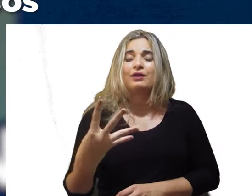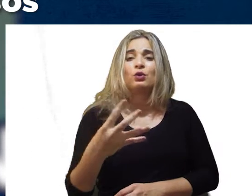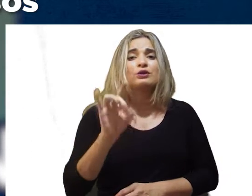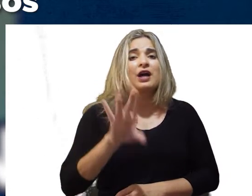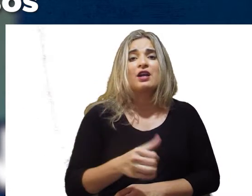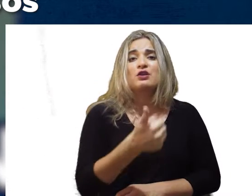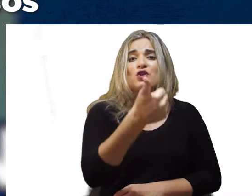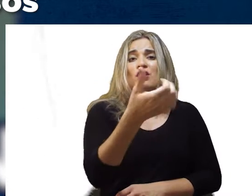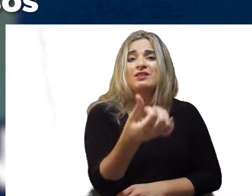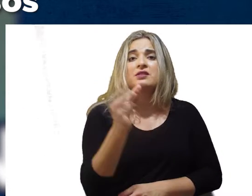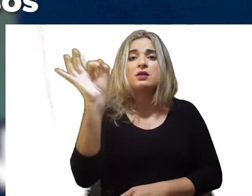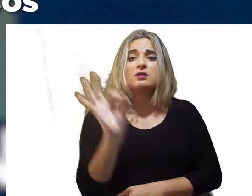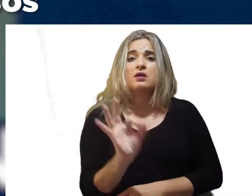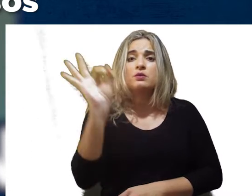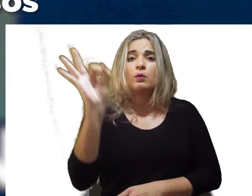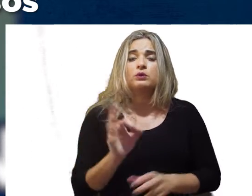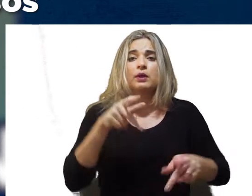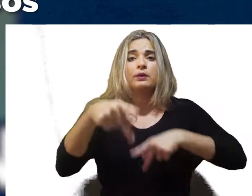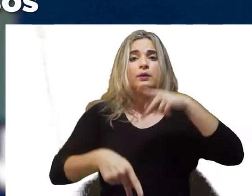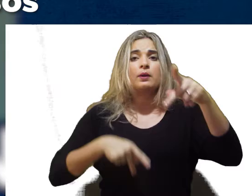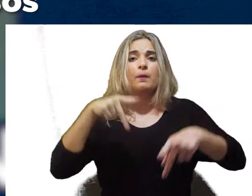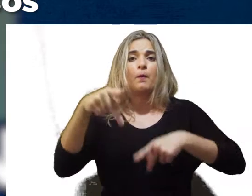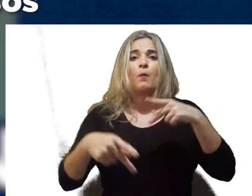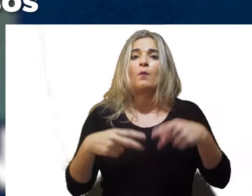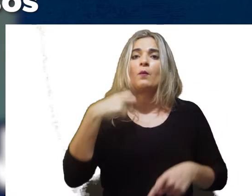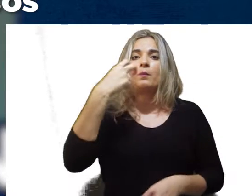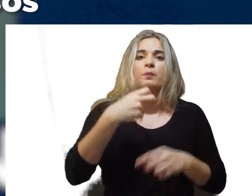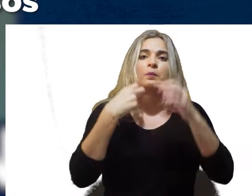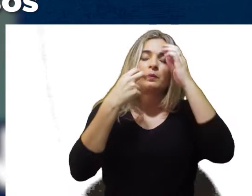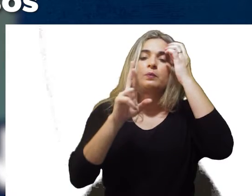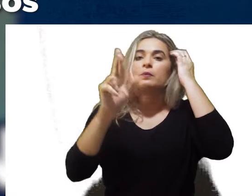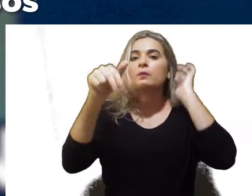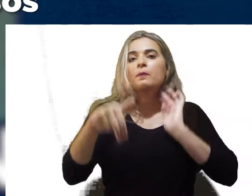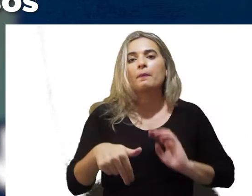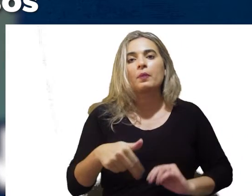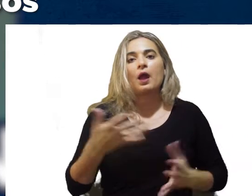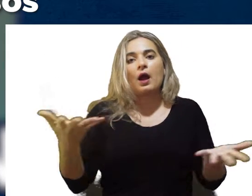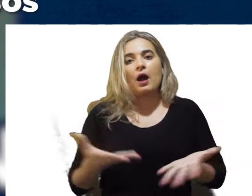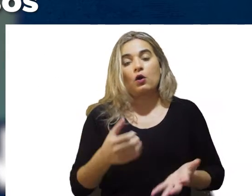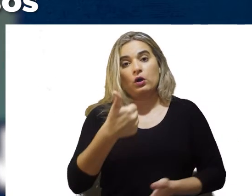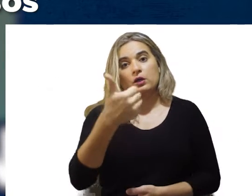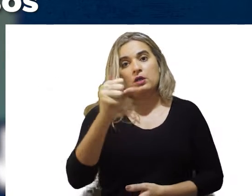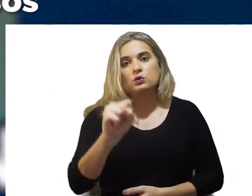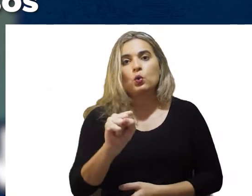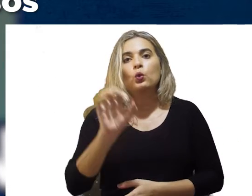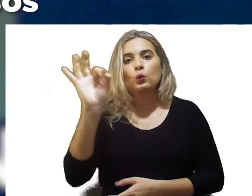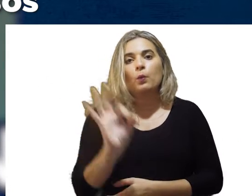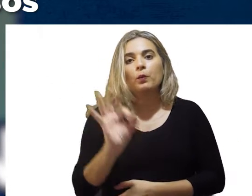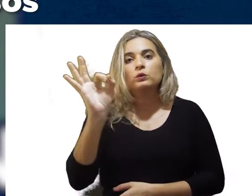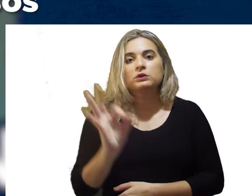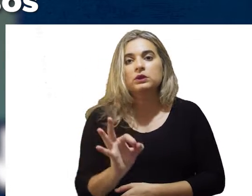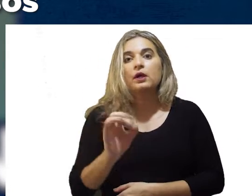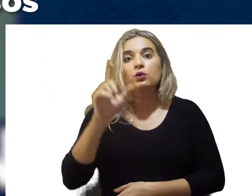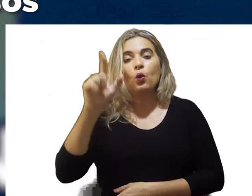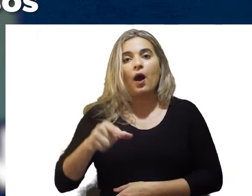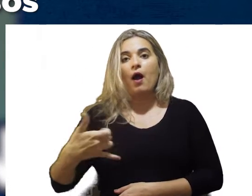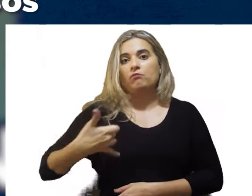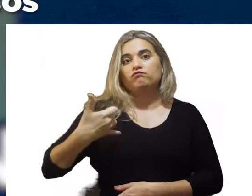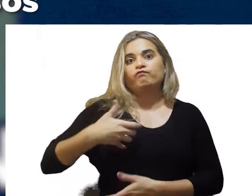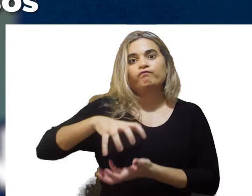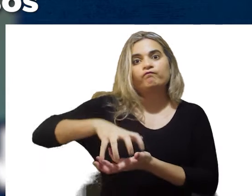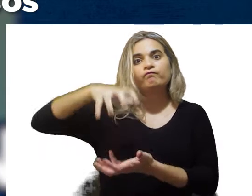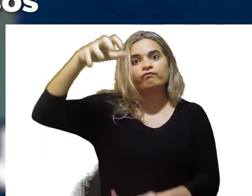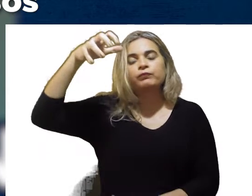representava menos de 16% do eleitorado potiguar, este ano aproximadamente 18% dos potiguares que poderão escolher